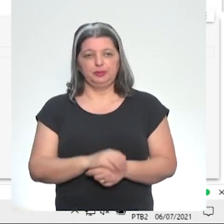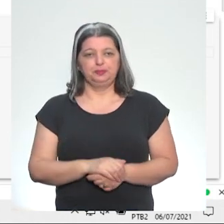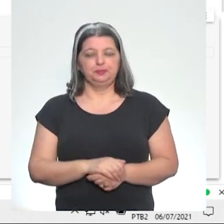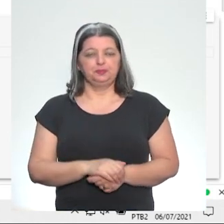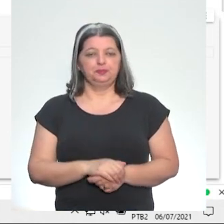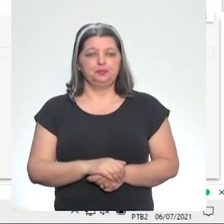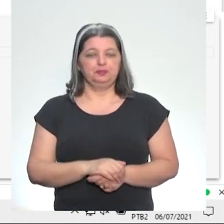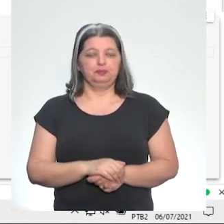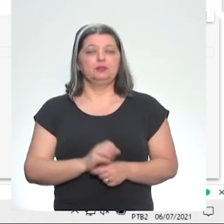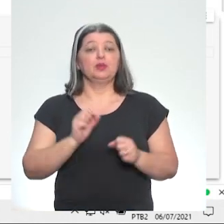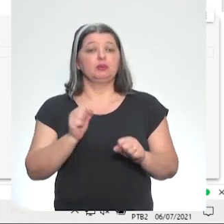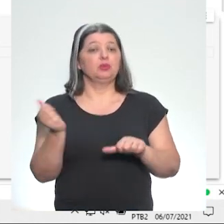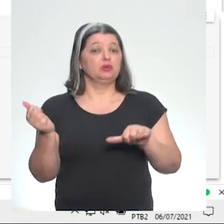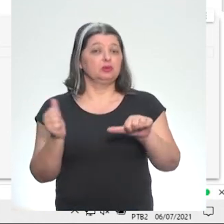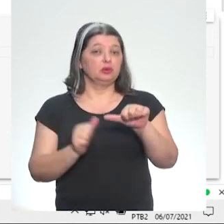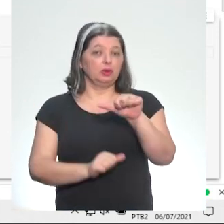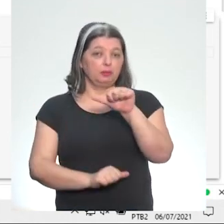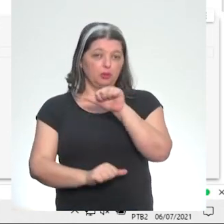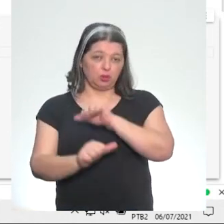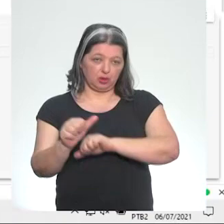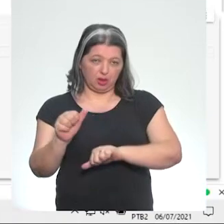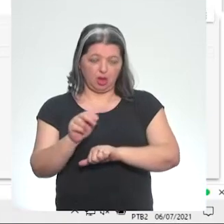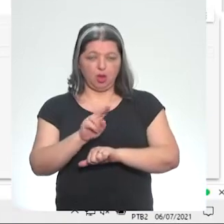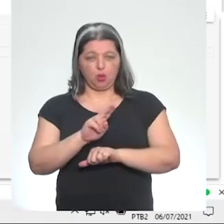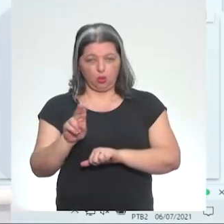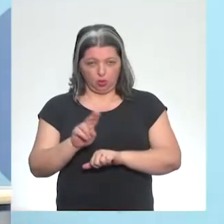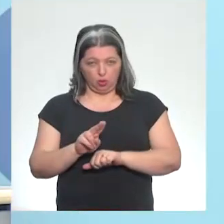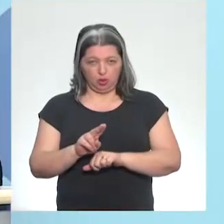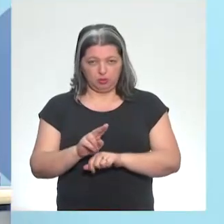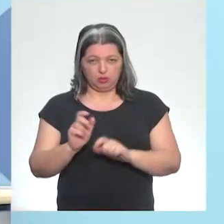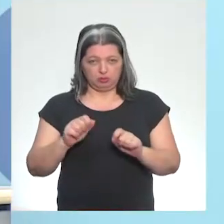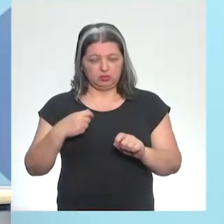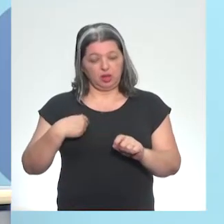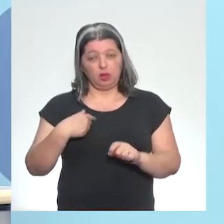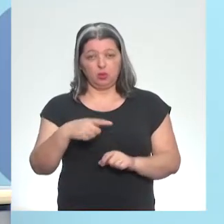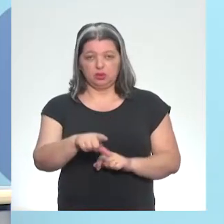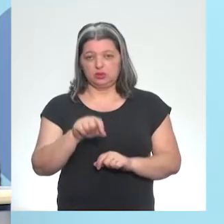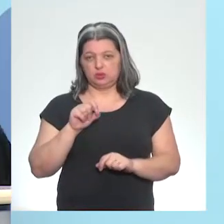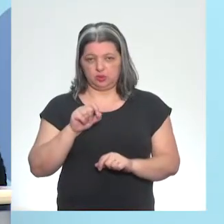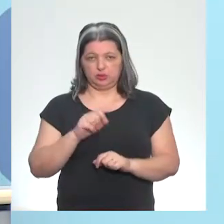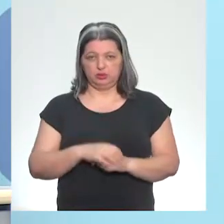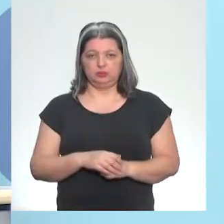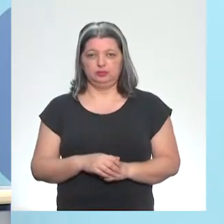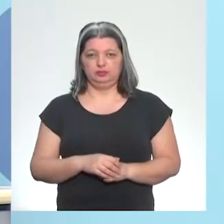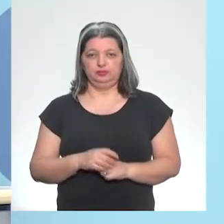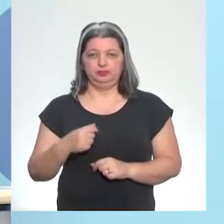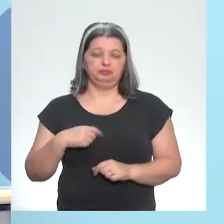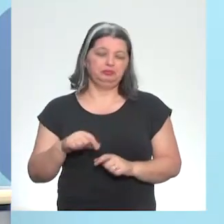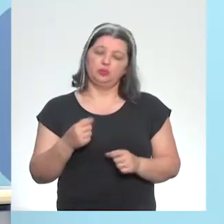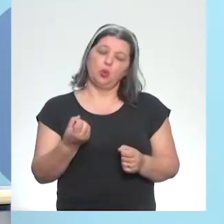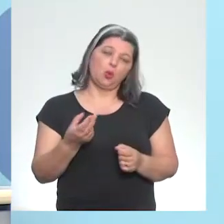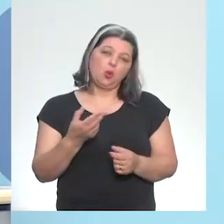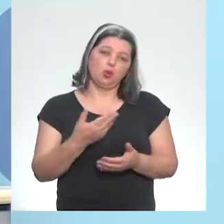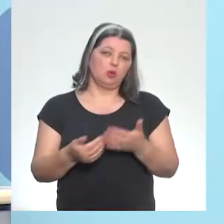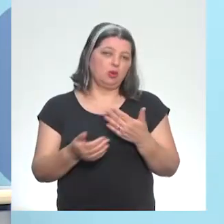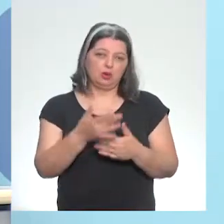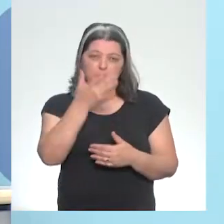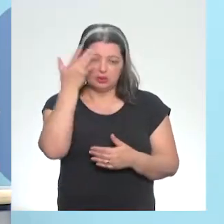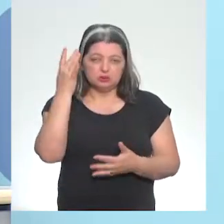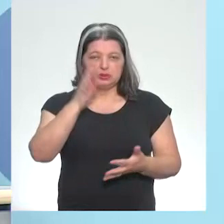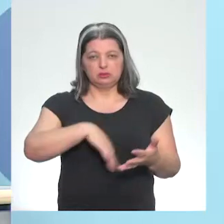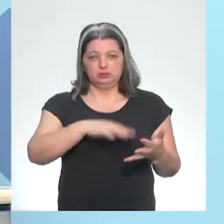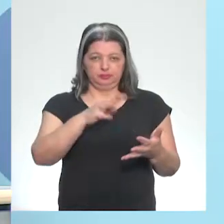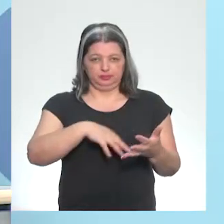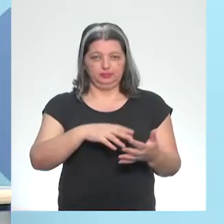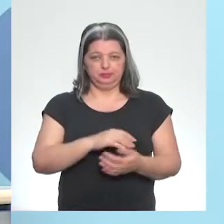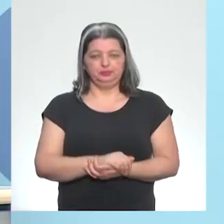Eu posso mudar o nome dessas variáveis. Sou eu que escolho. Eu, no caso, Fabiano, ou qualquer programador, ele escolhe os